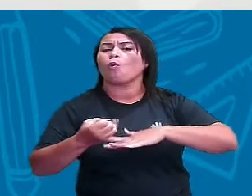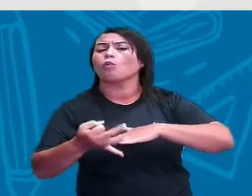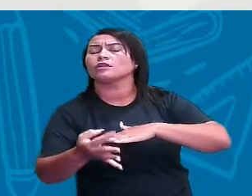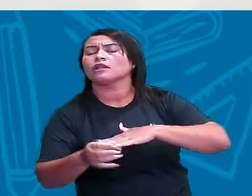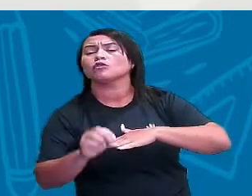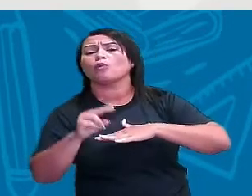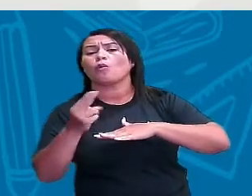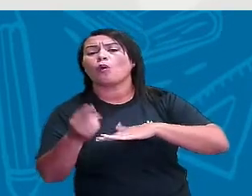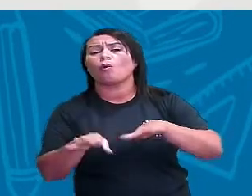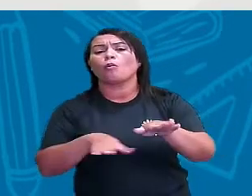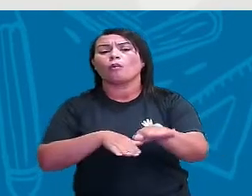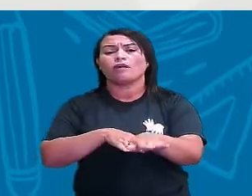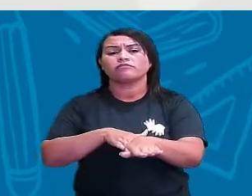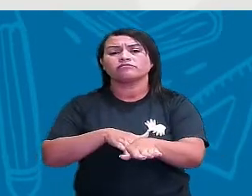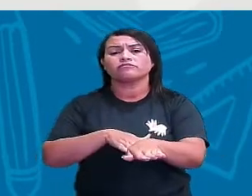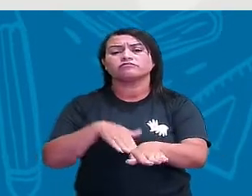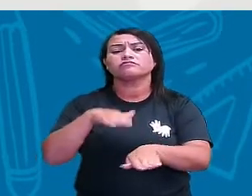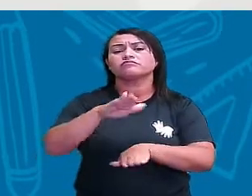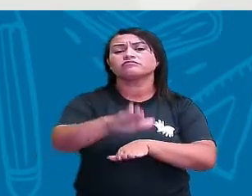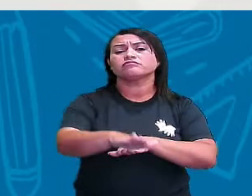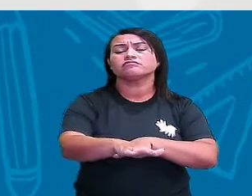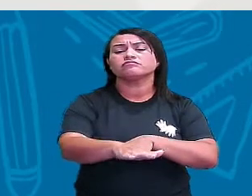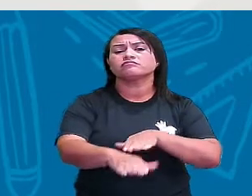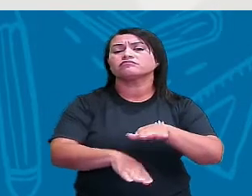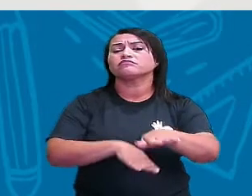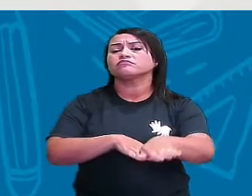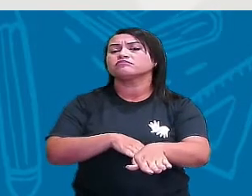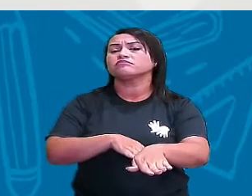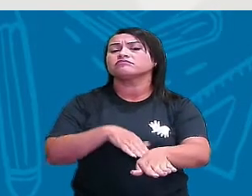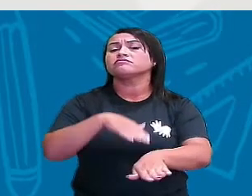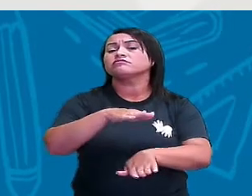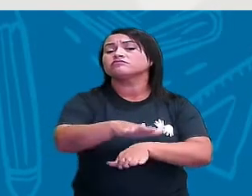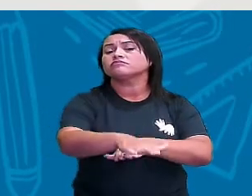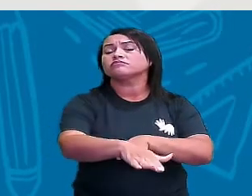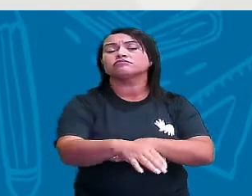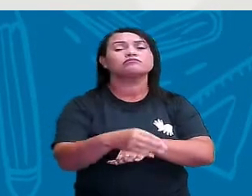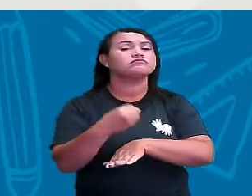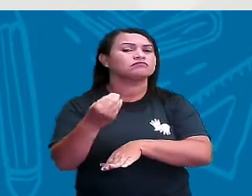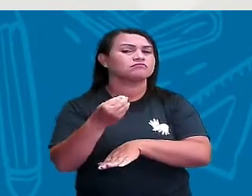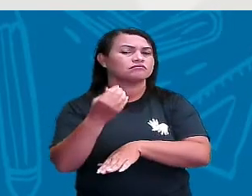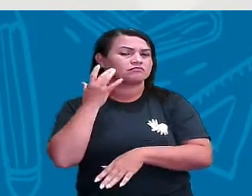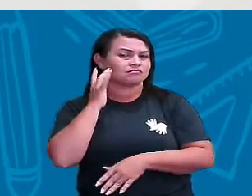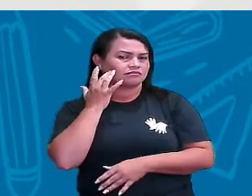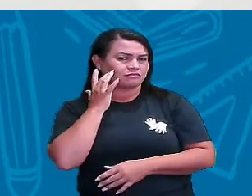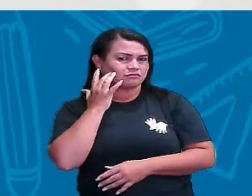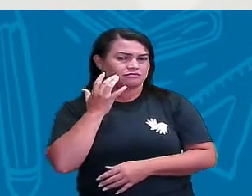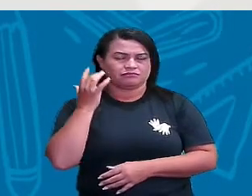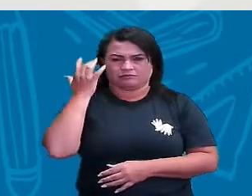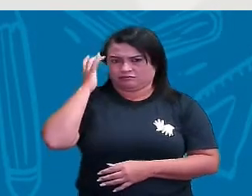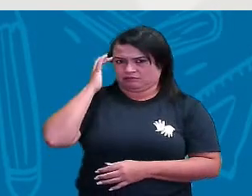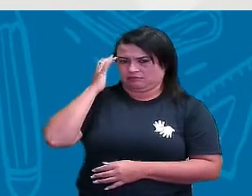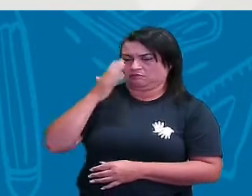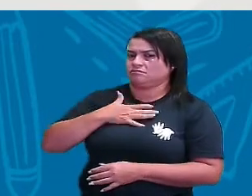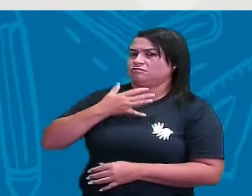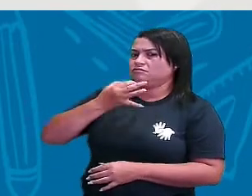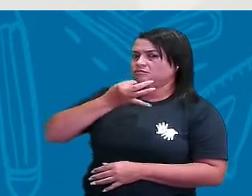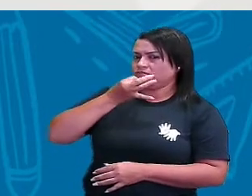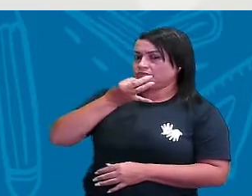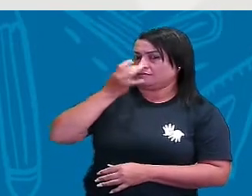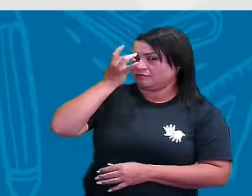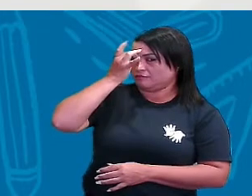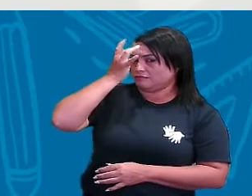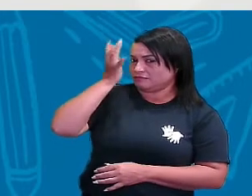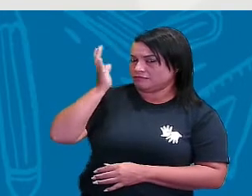você ia sair com o pezinho? Contando com os pés, hein? Eu acho que fica mais fácil e vai até mais